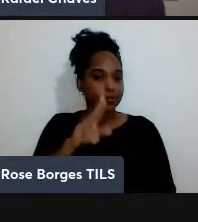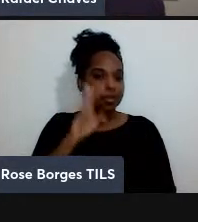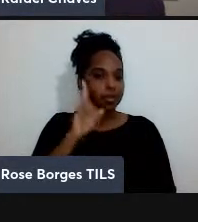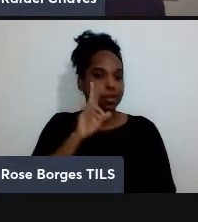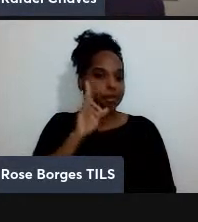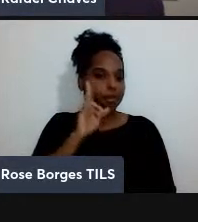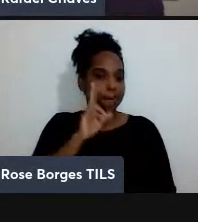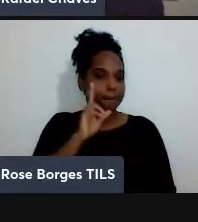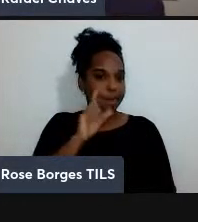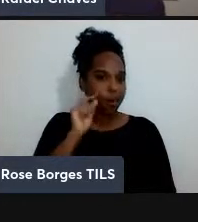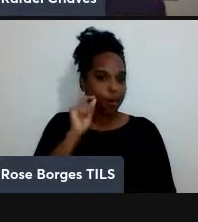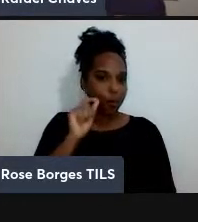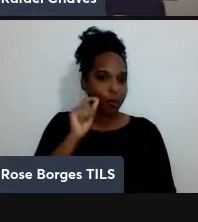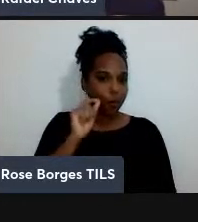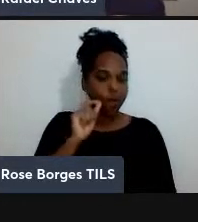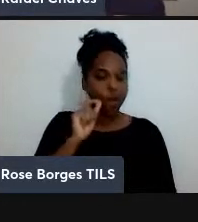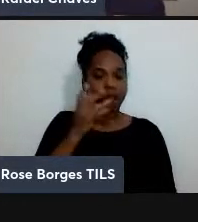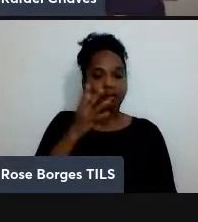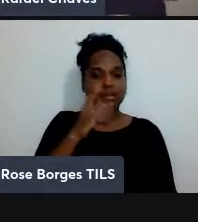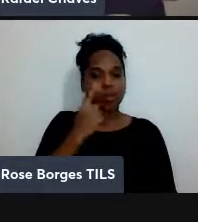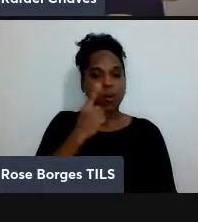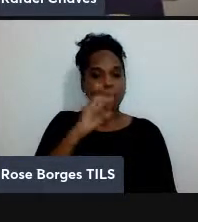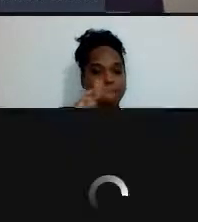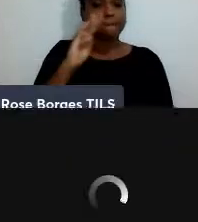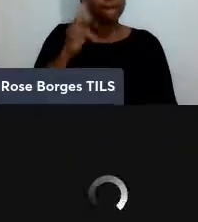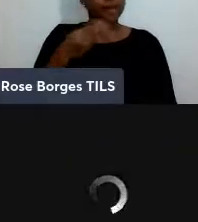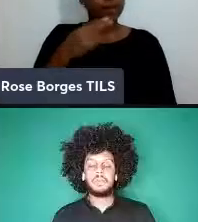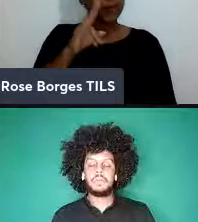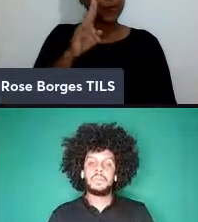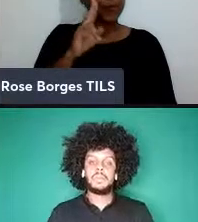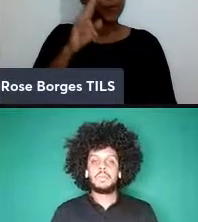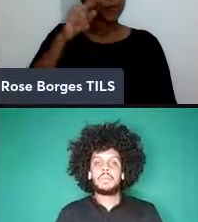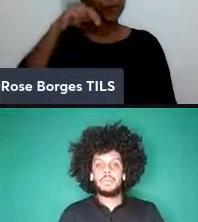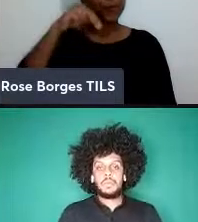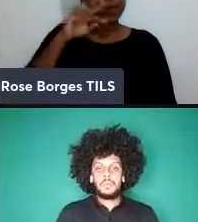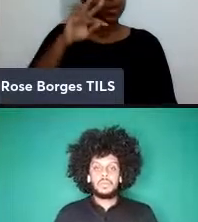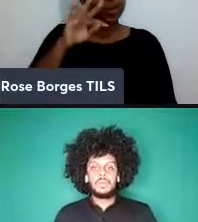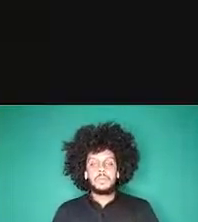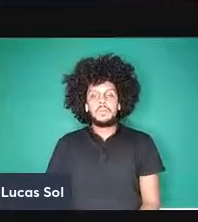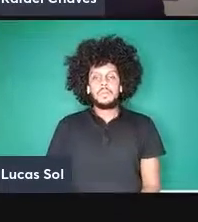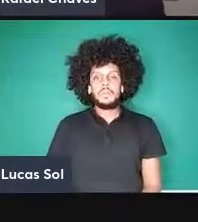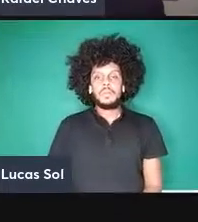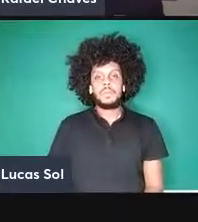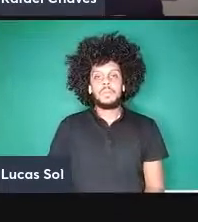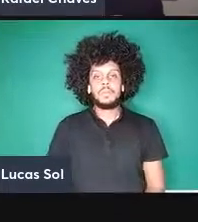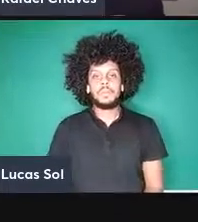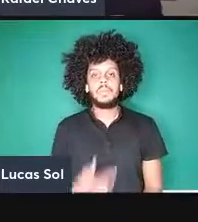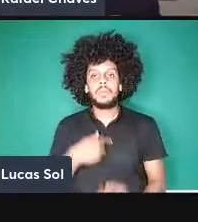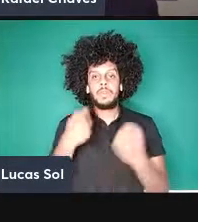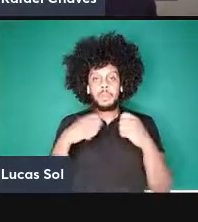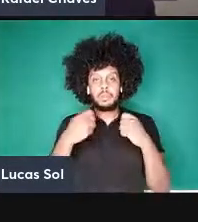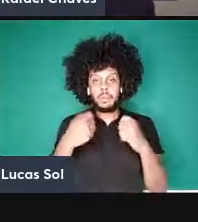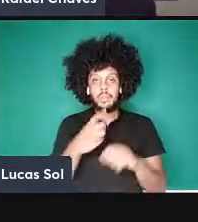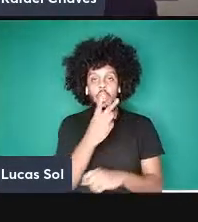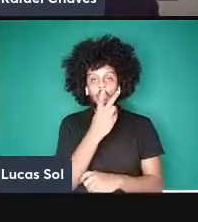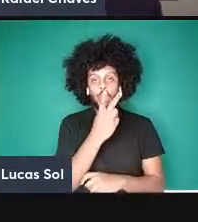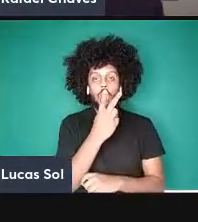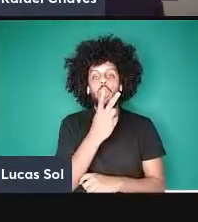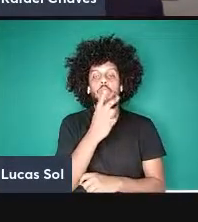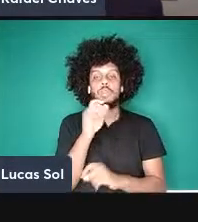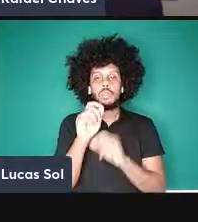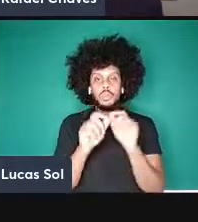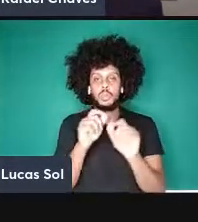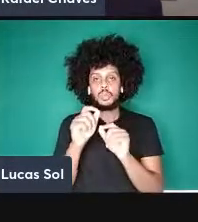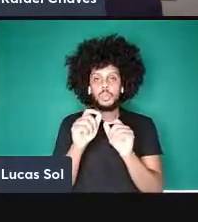classicamente mil qubits eu precisaria de 2 elevado a mil no mesmo números reais onde o número de átomos do universo